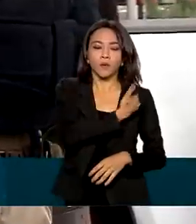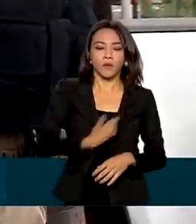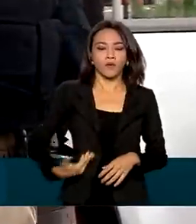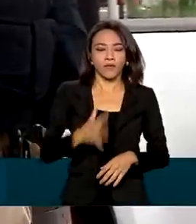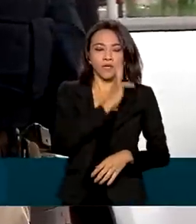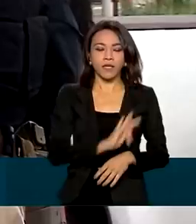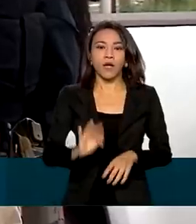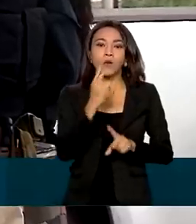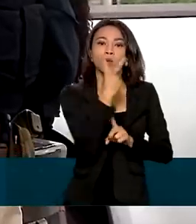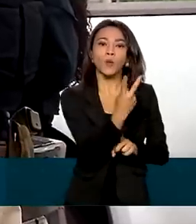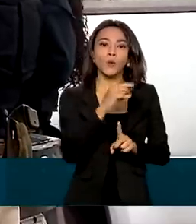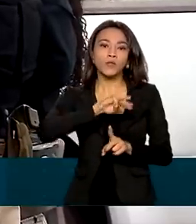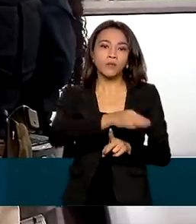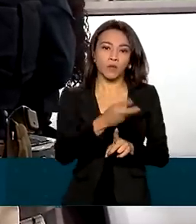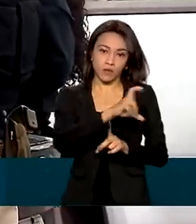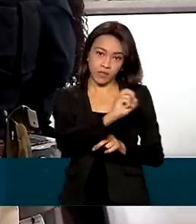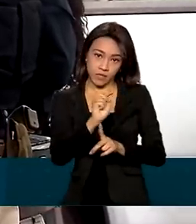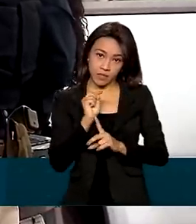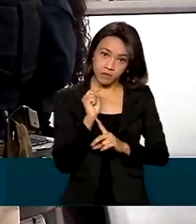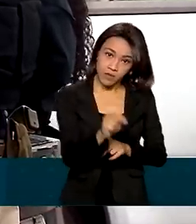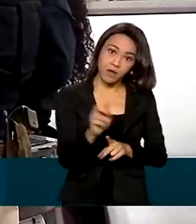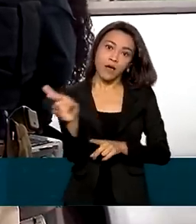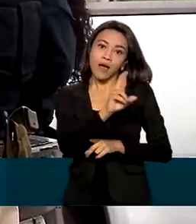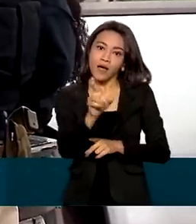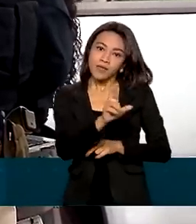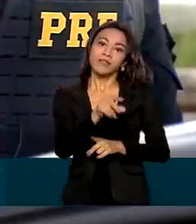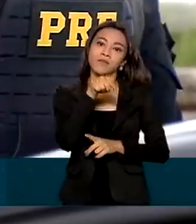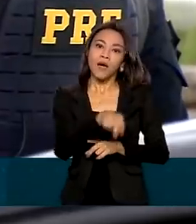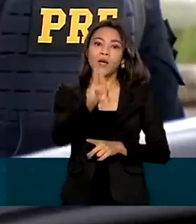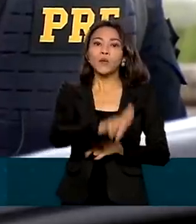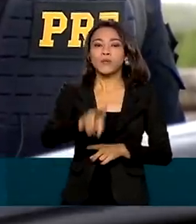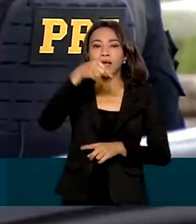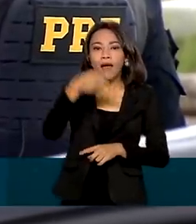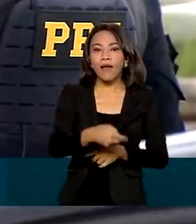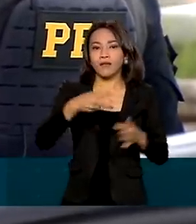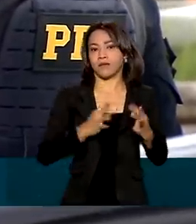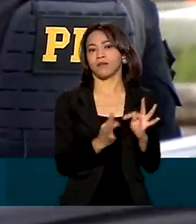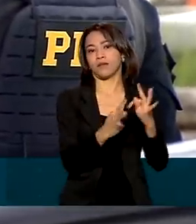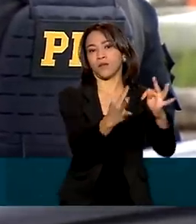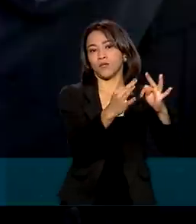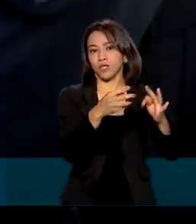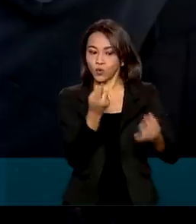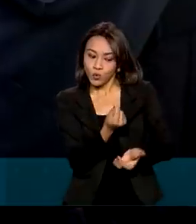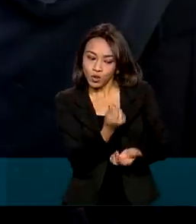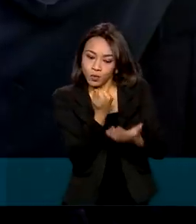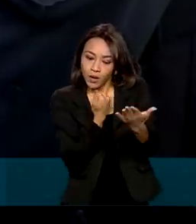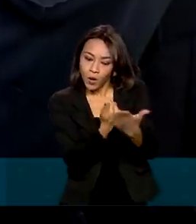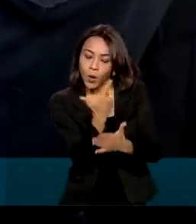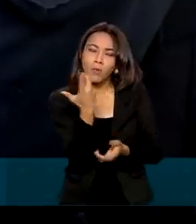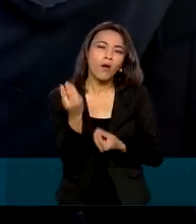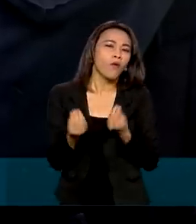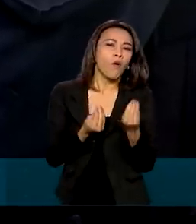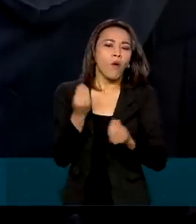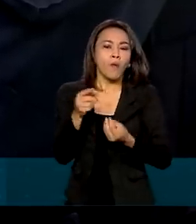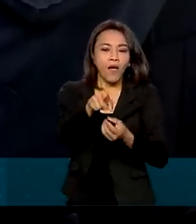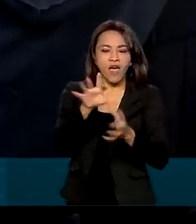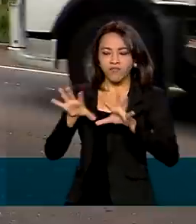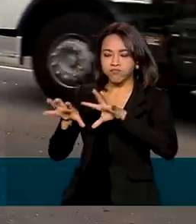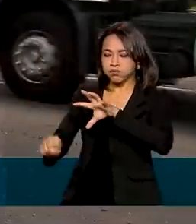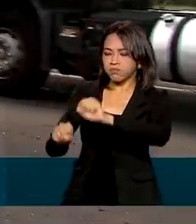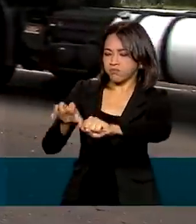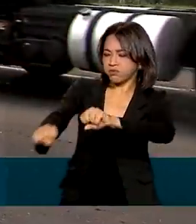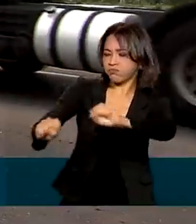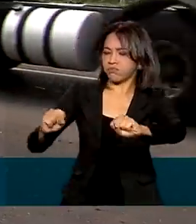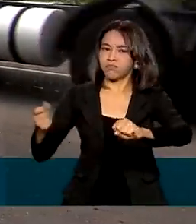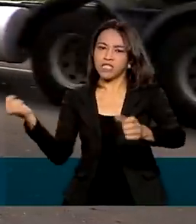,5 na implementação da tecnologia. O dinheiro para a compra virá da venda dos bens apreendidos